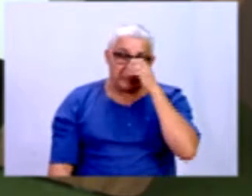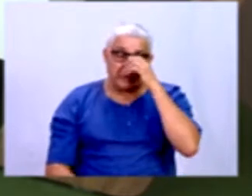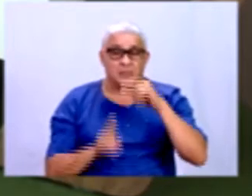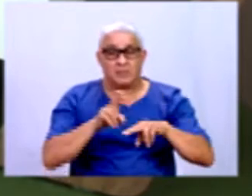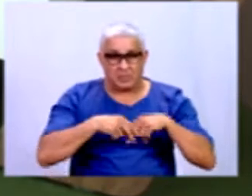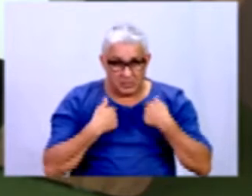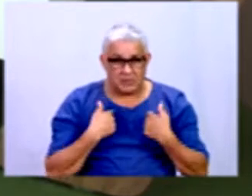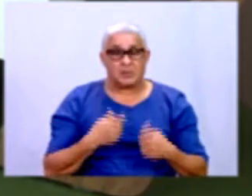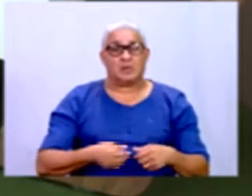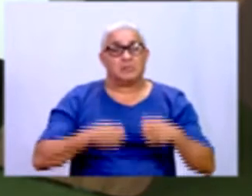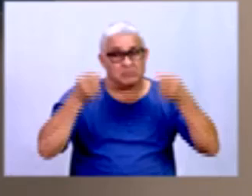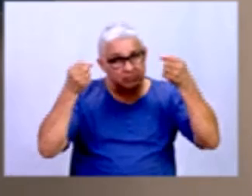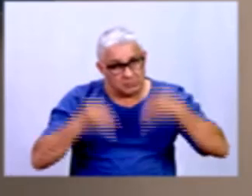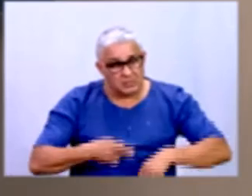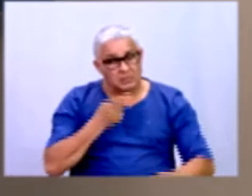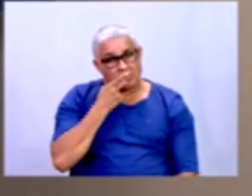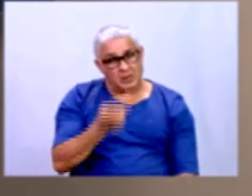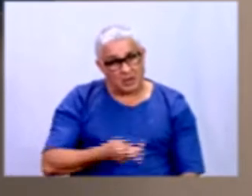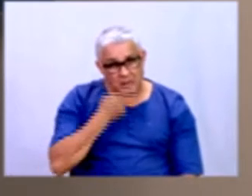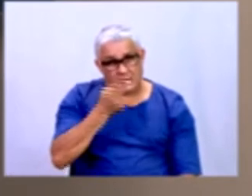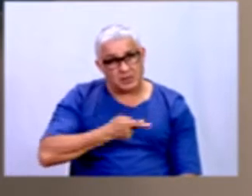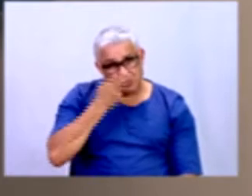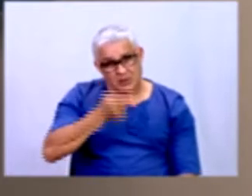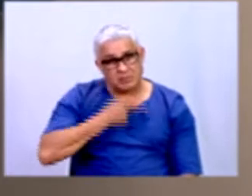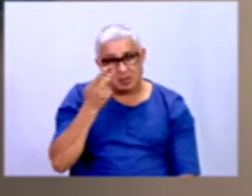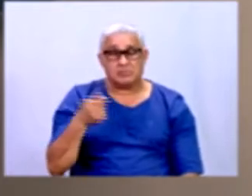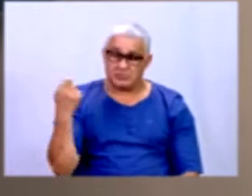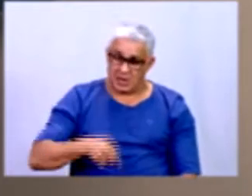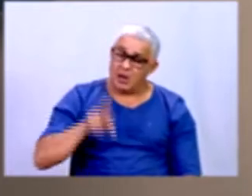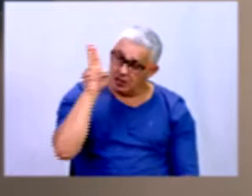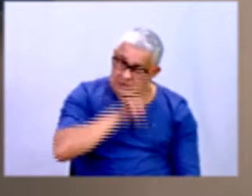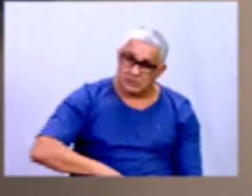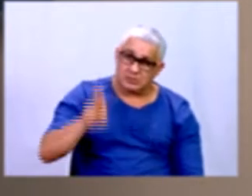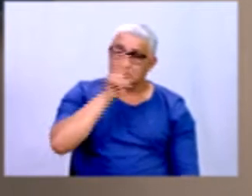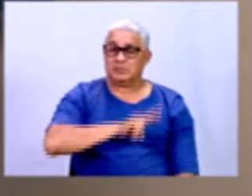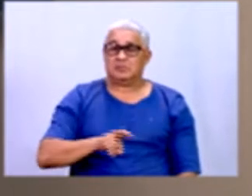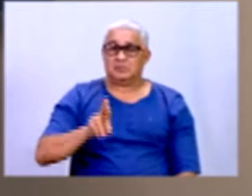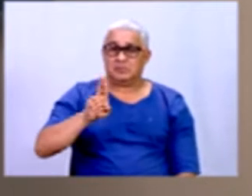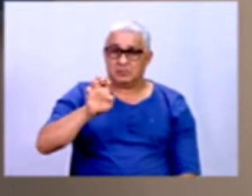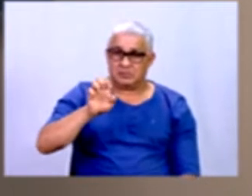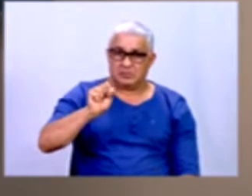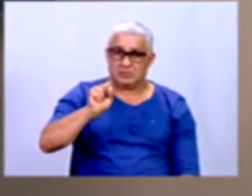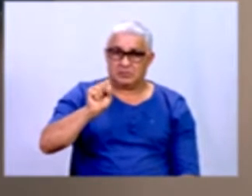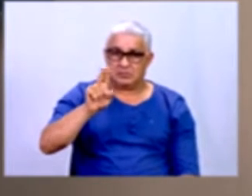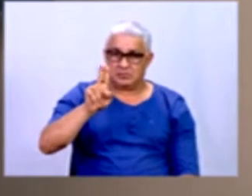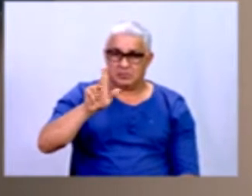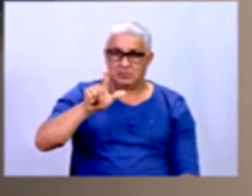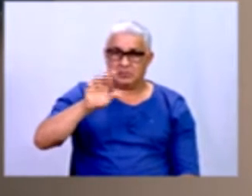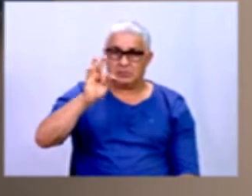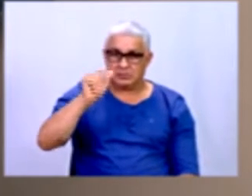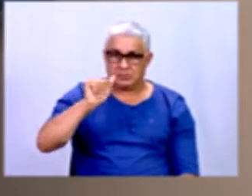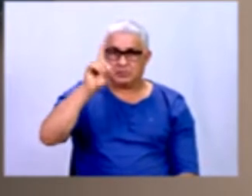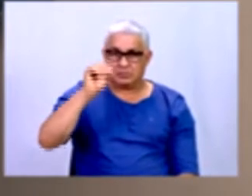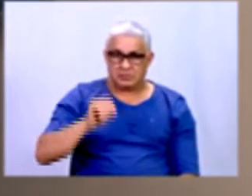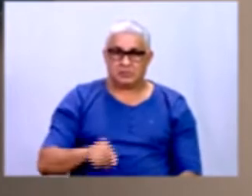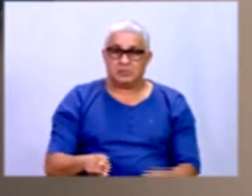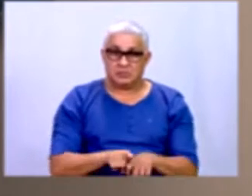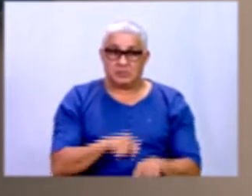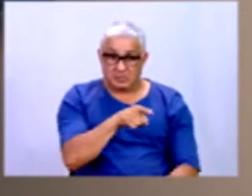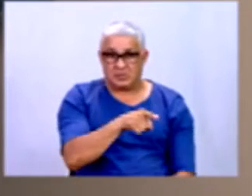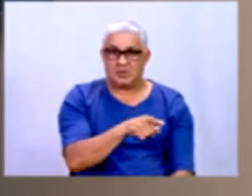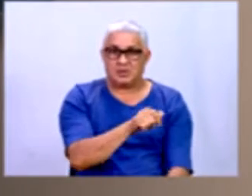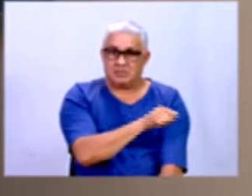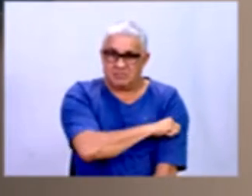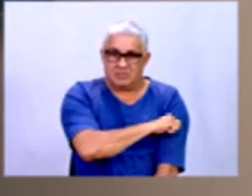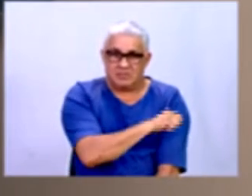batendo bastante nessa tecla, que a gente tem que usar esse resultado para fazer alguma coisa. A não ser que os meus alunos estejam